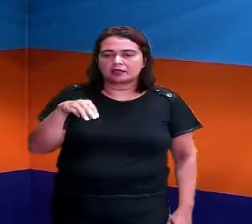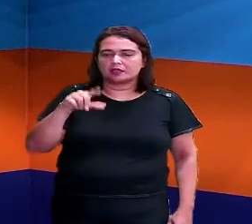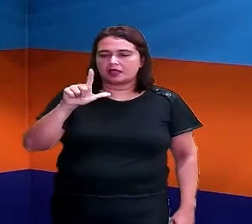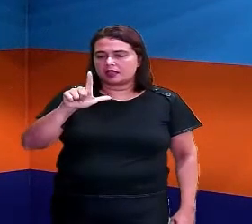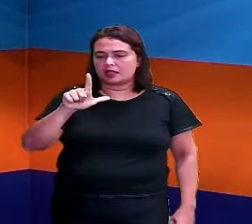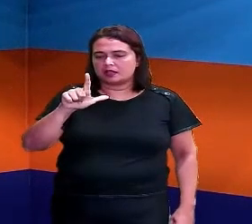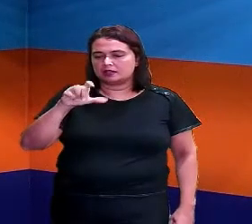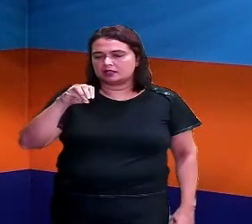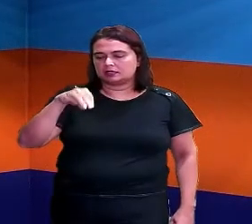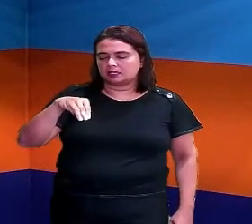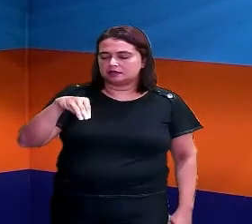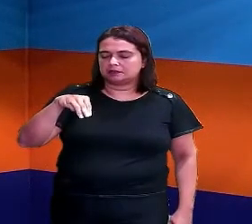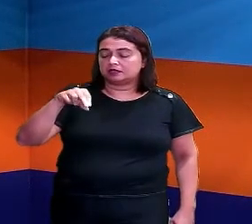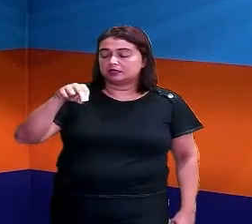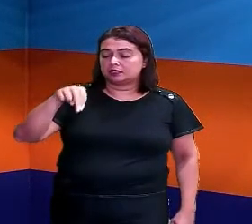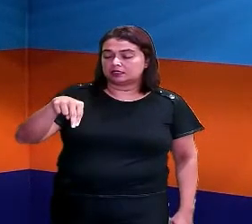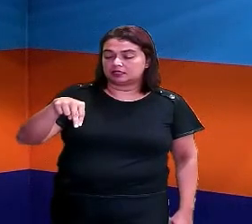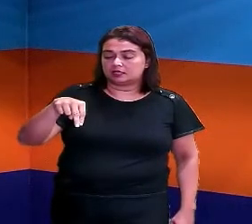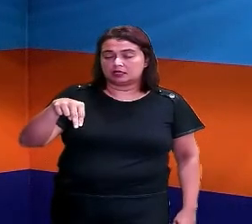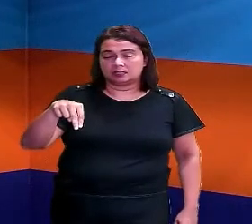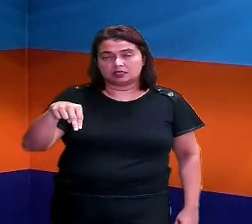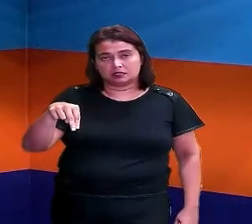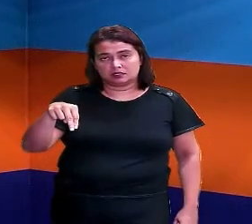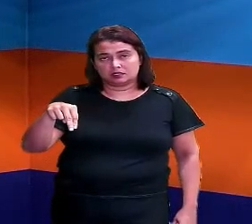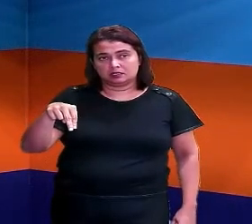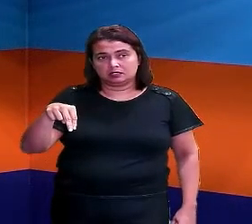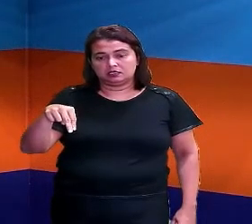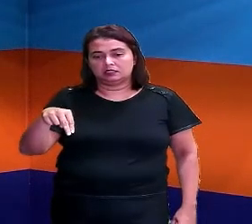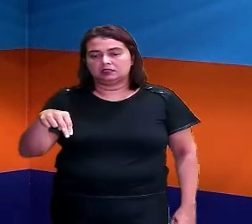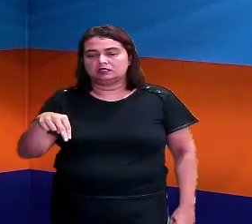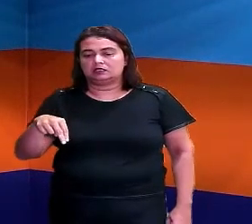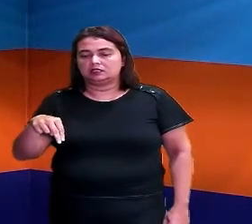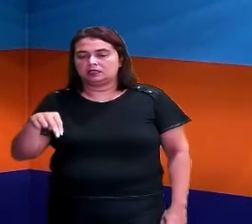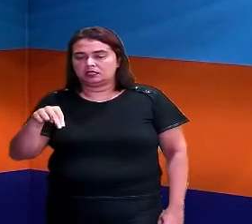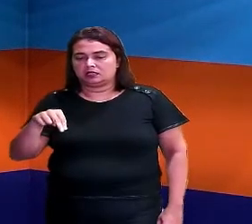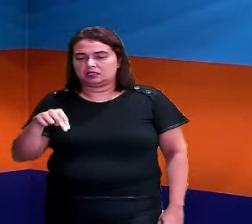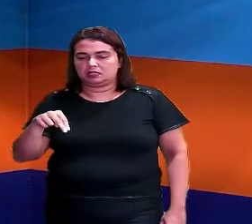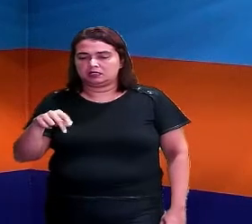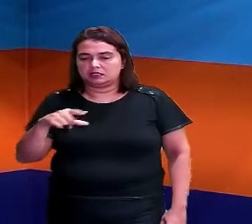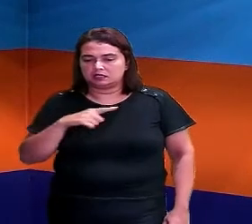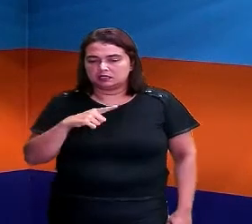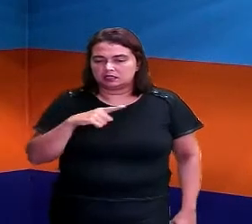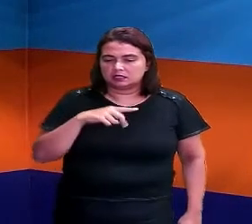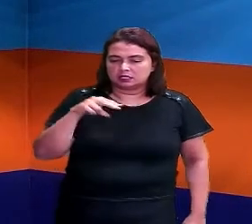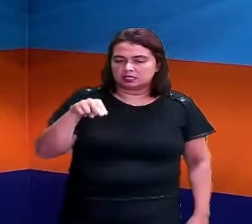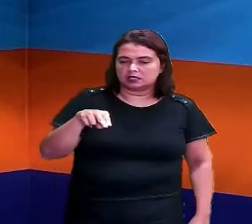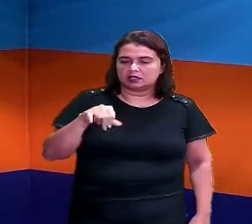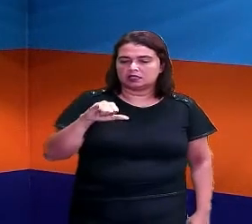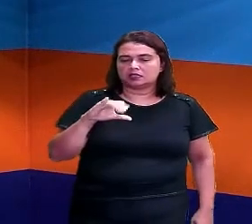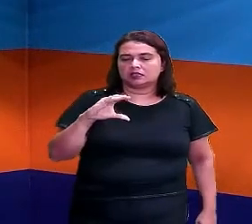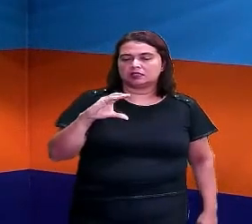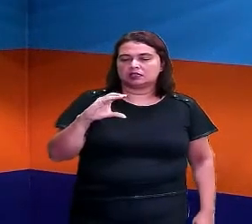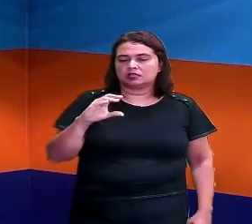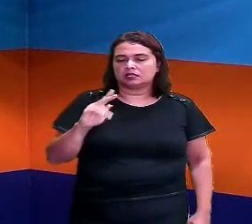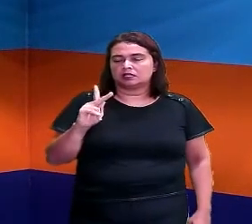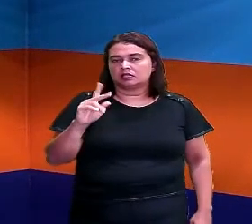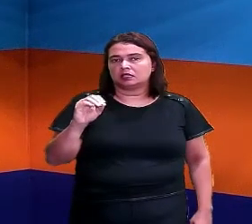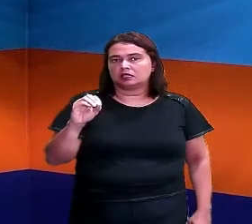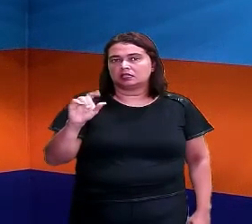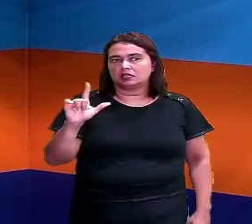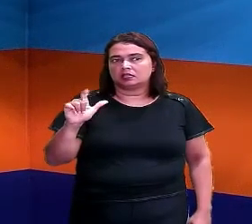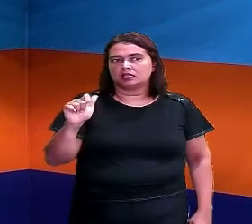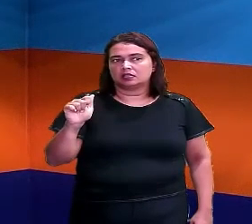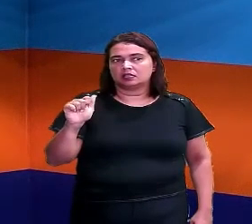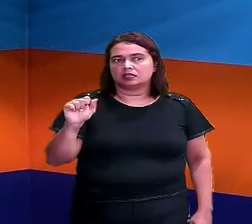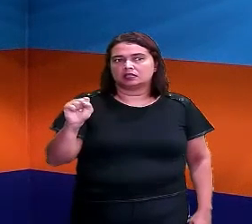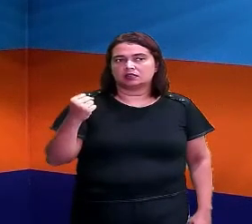L, M. Depois do M é o N. Com o N eu tenho Nicolás. Olha